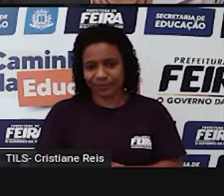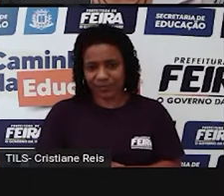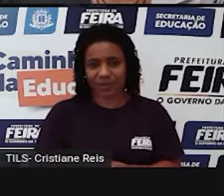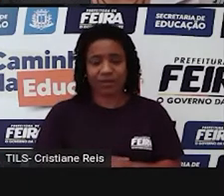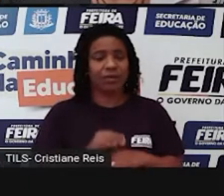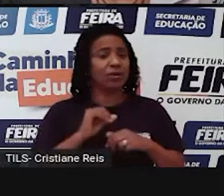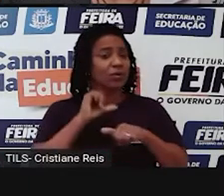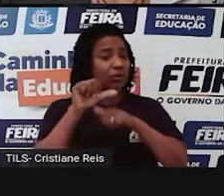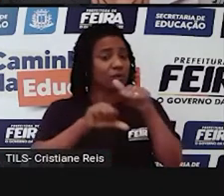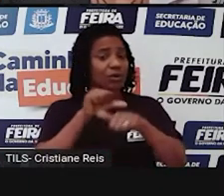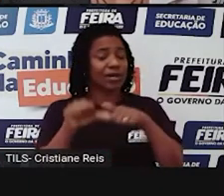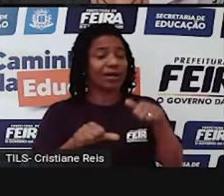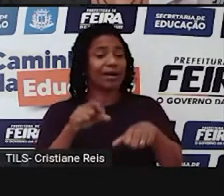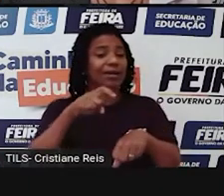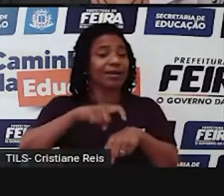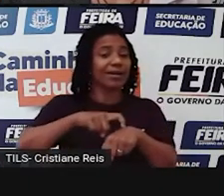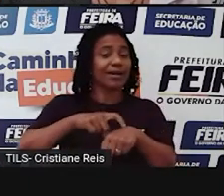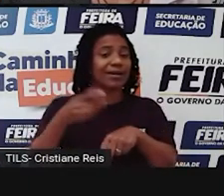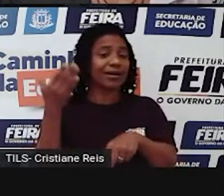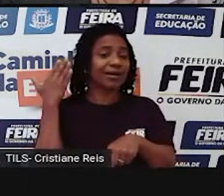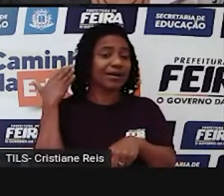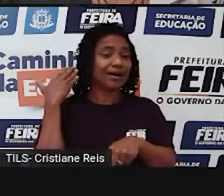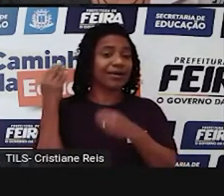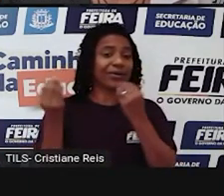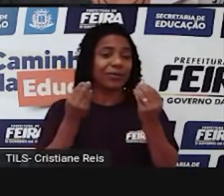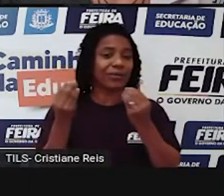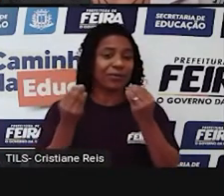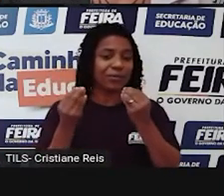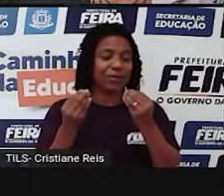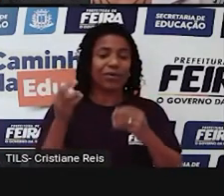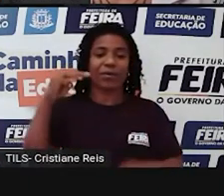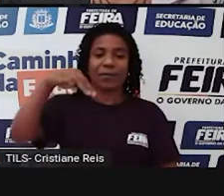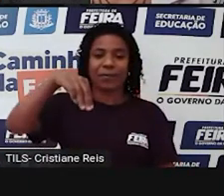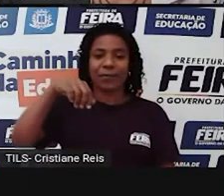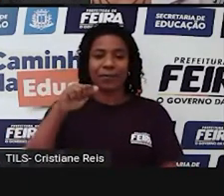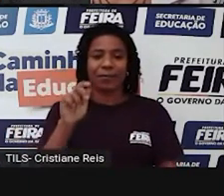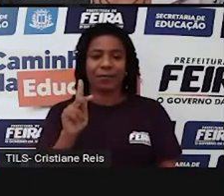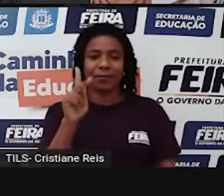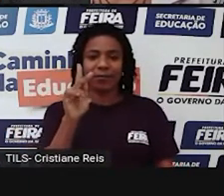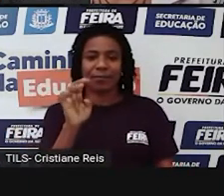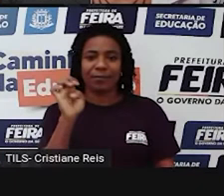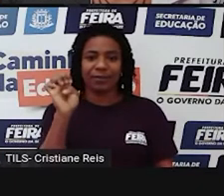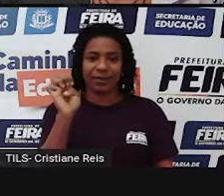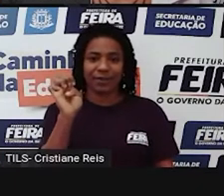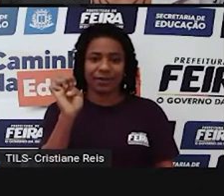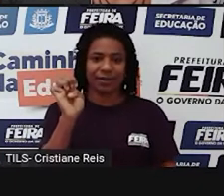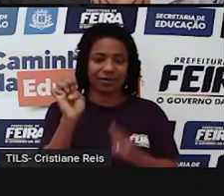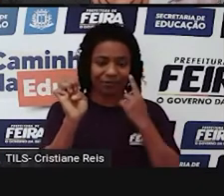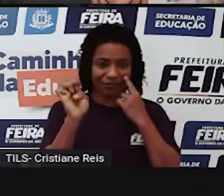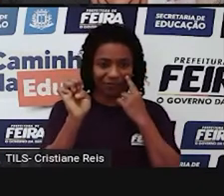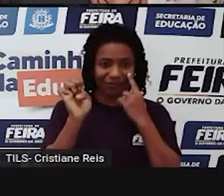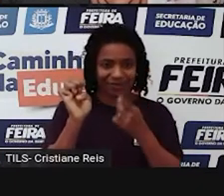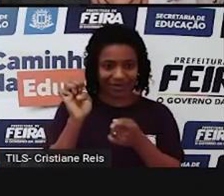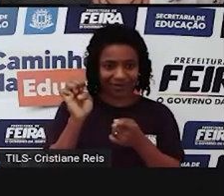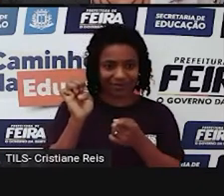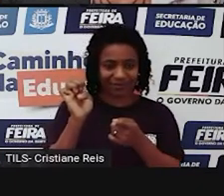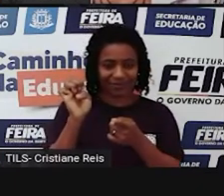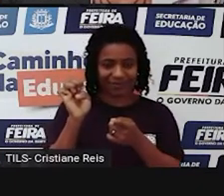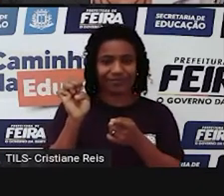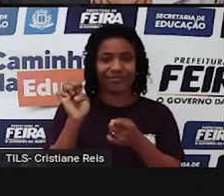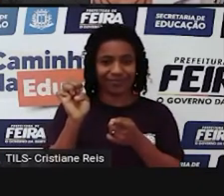aconteceu, eu vou pegar o verbo make e substituí-lo por made. Eles